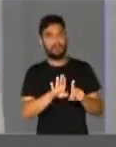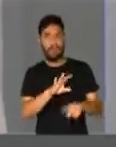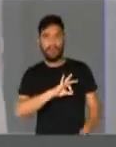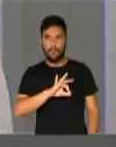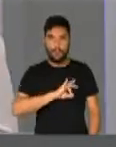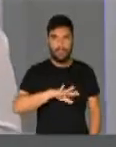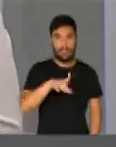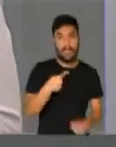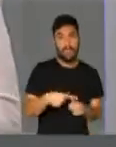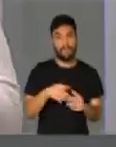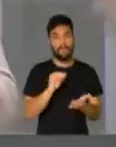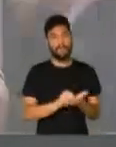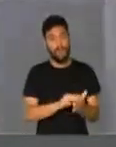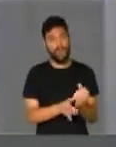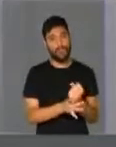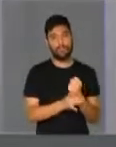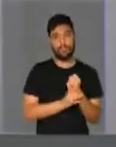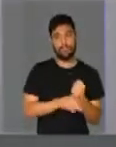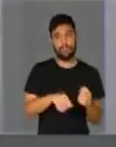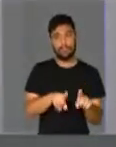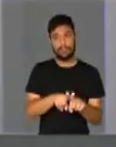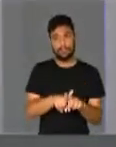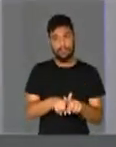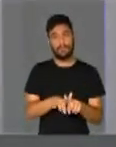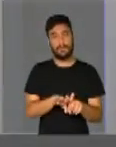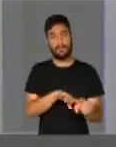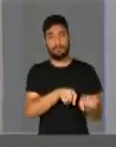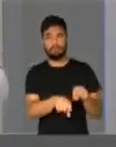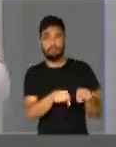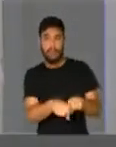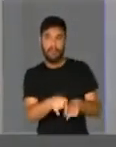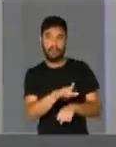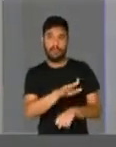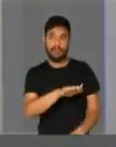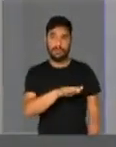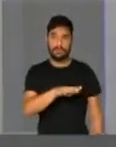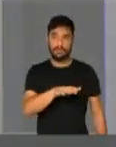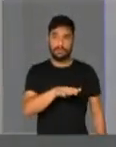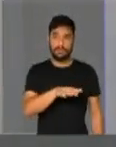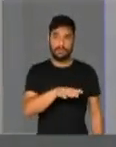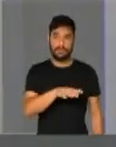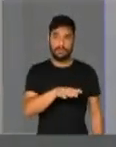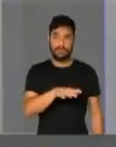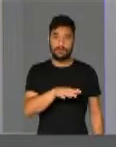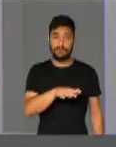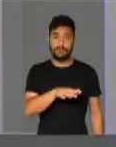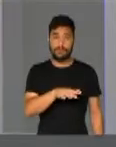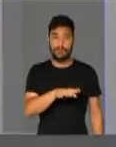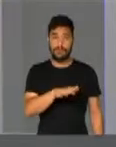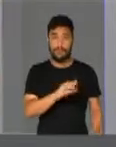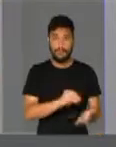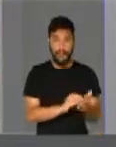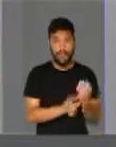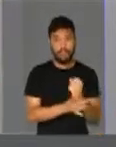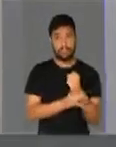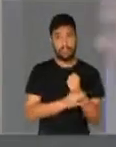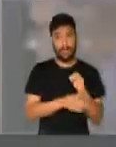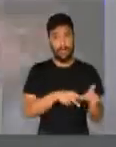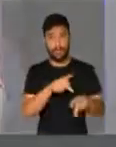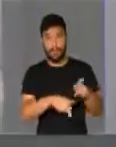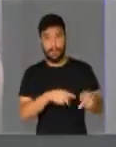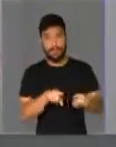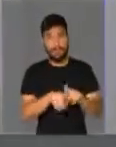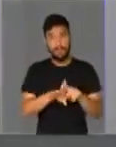nossos policiais por falta de segurança, pelas mortes que nós temos por falta de segurança, até no